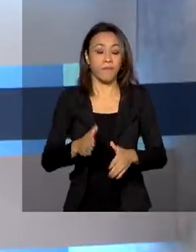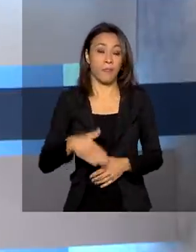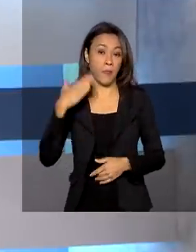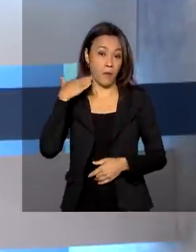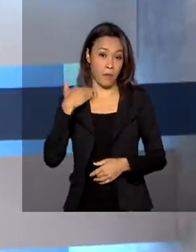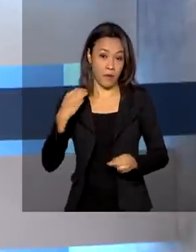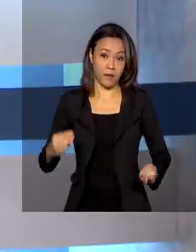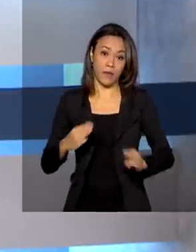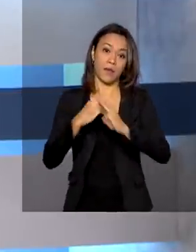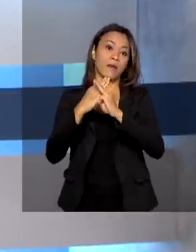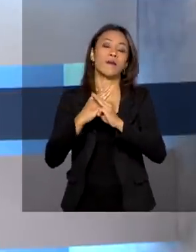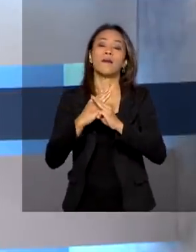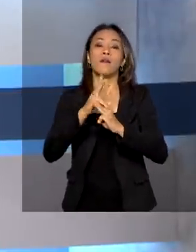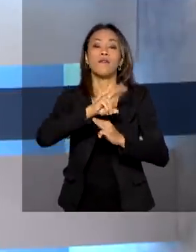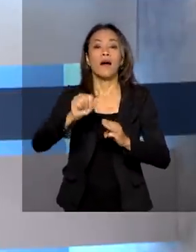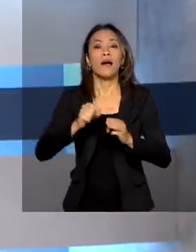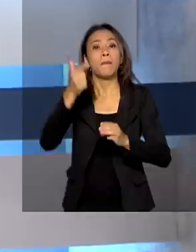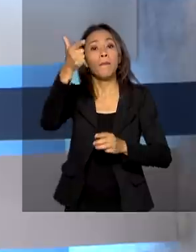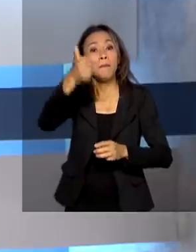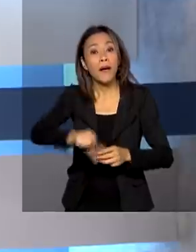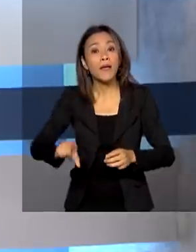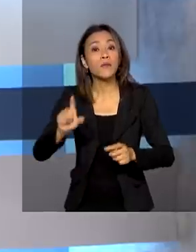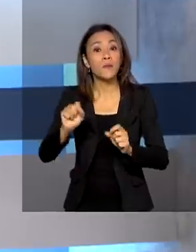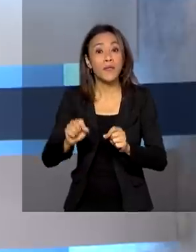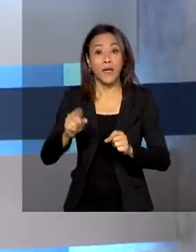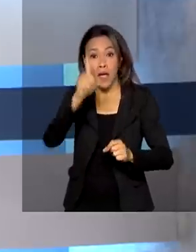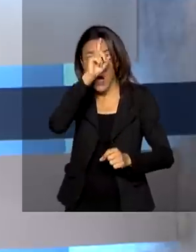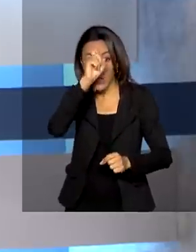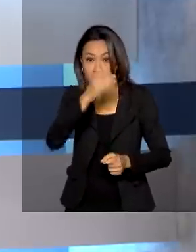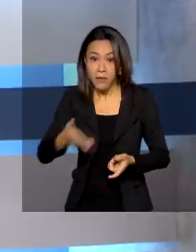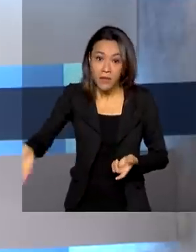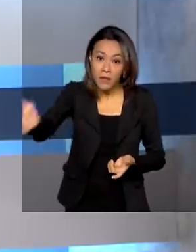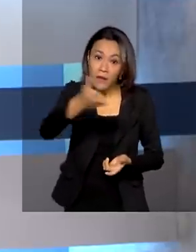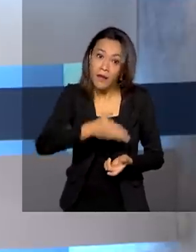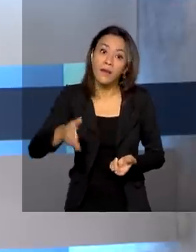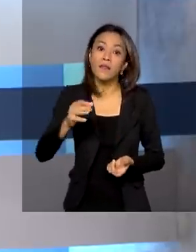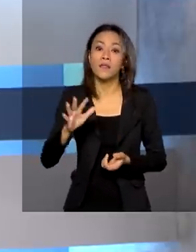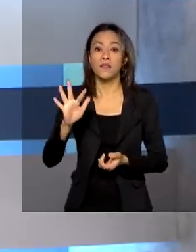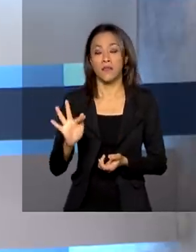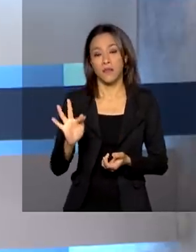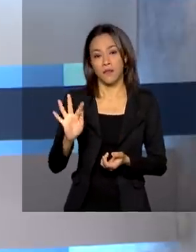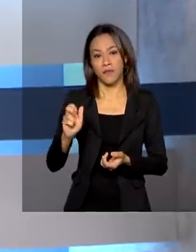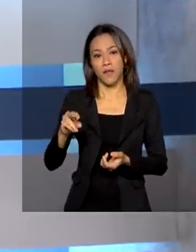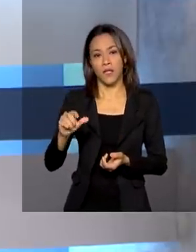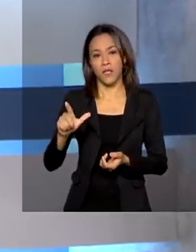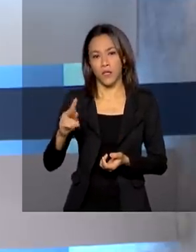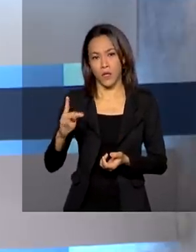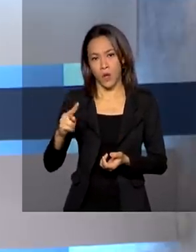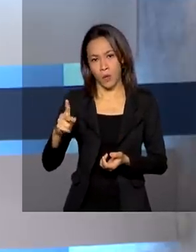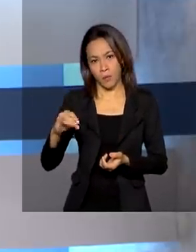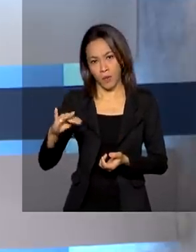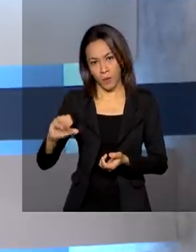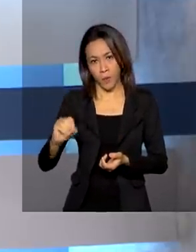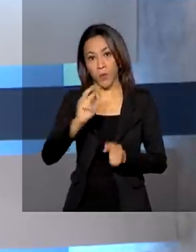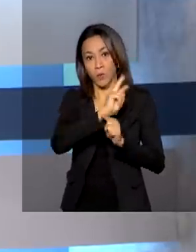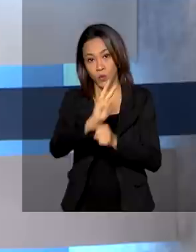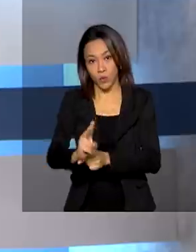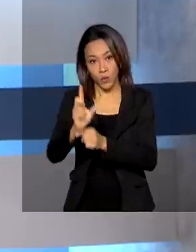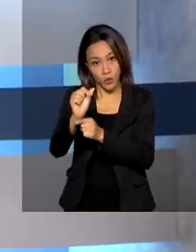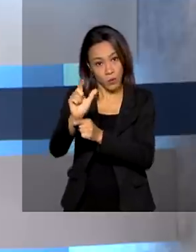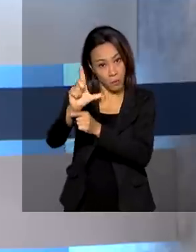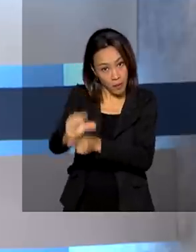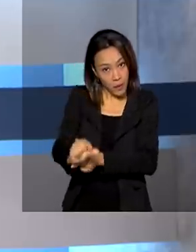Federal vai ampliar o acesso de santas casas e hospitais filantrópicos a uma linha de crédito com juros menores e